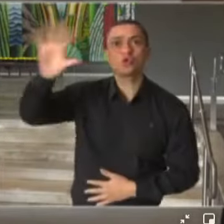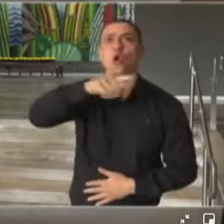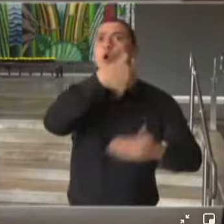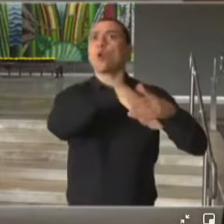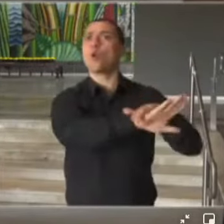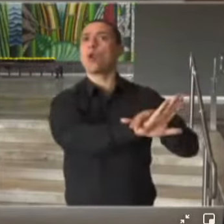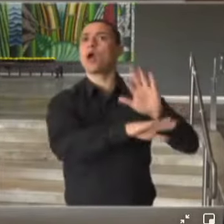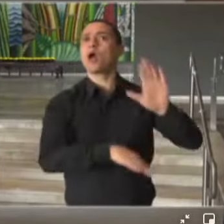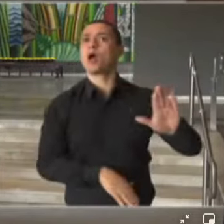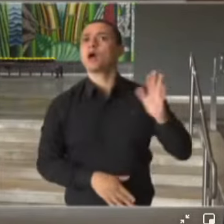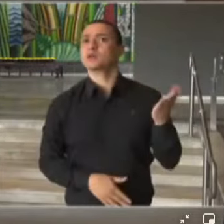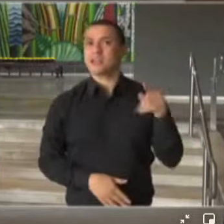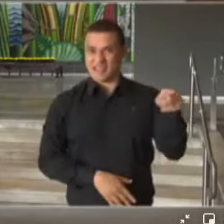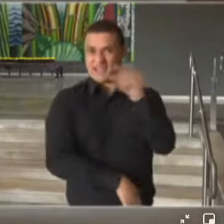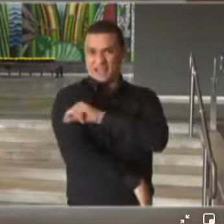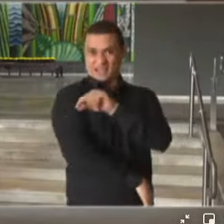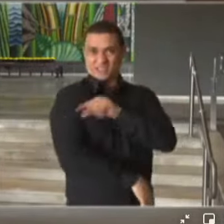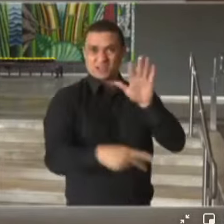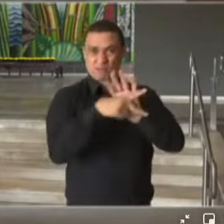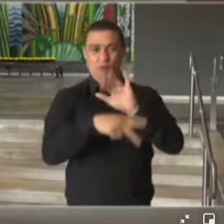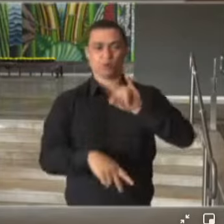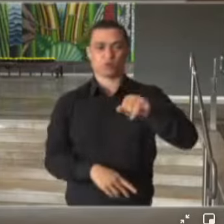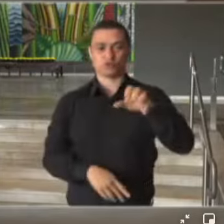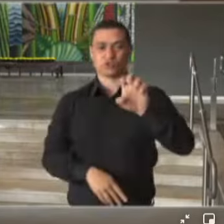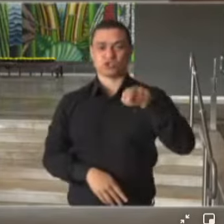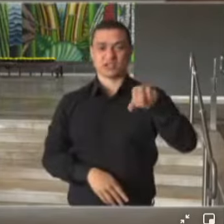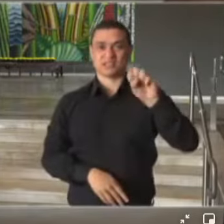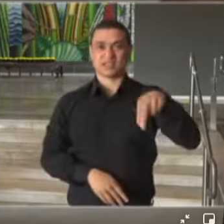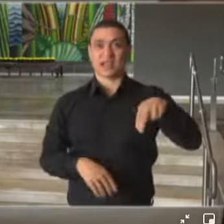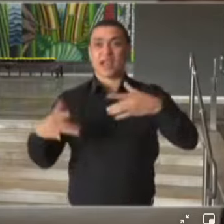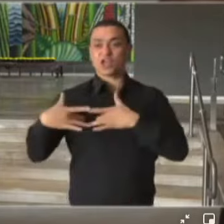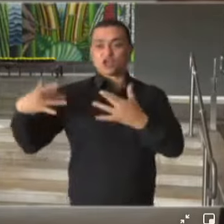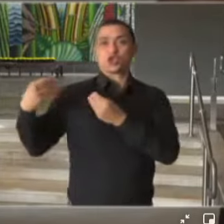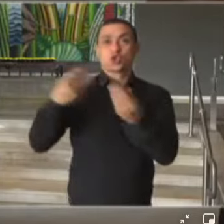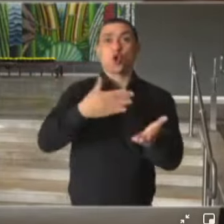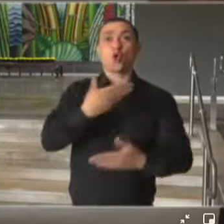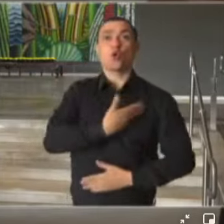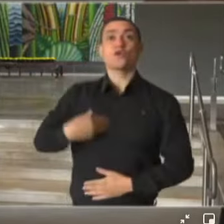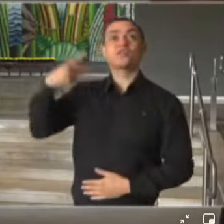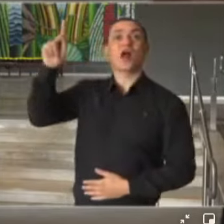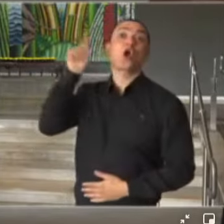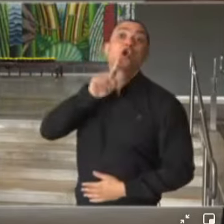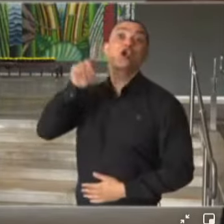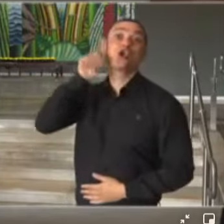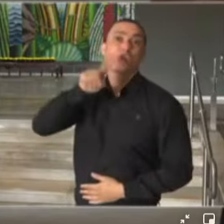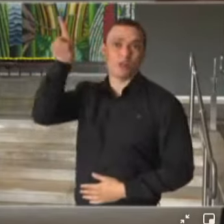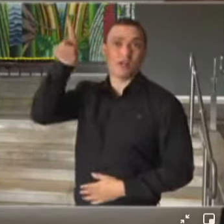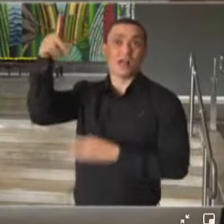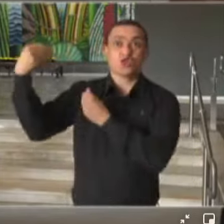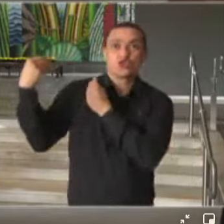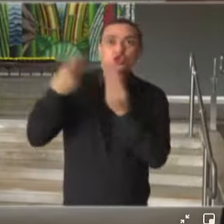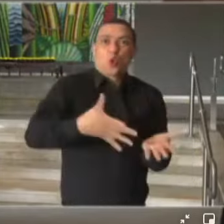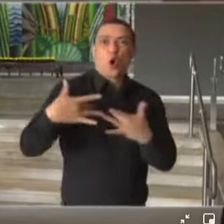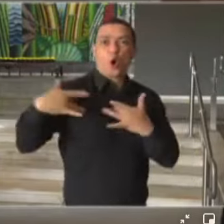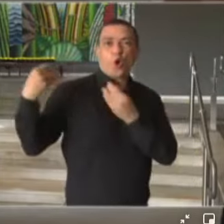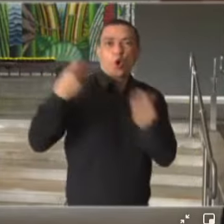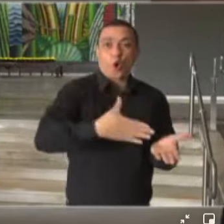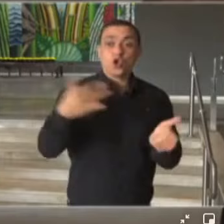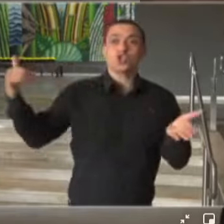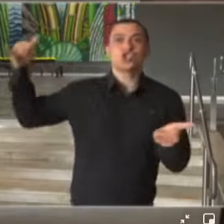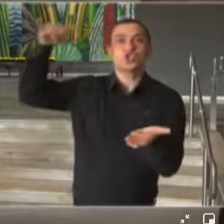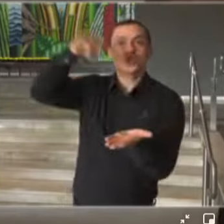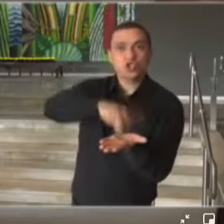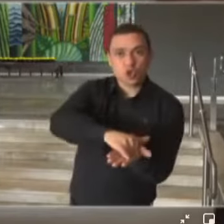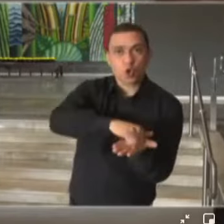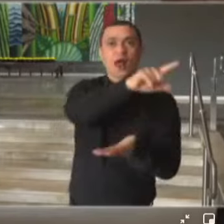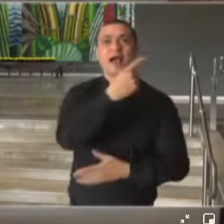vacinas, essas vacinas da Janssen foram doadas pelo governo norte-americano para o Brasil. Chegaram ao Aeroporto Internacional